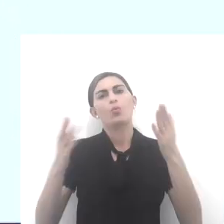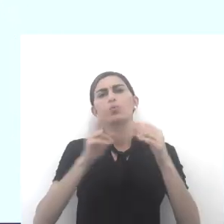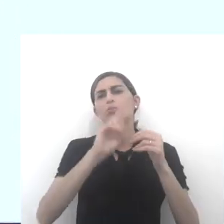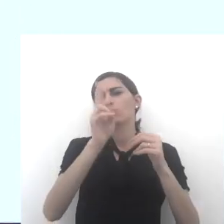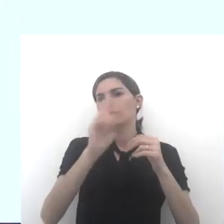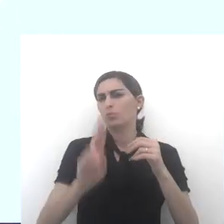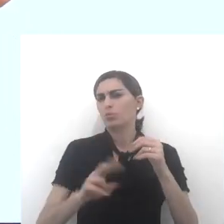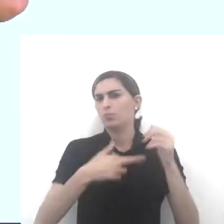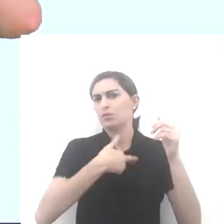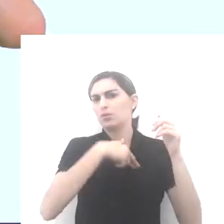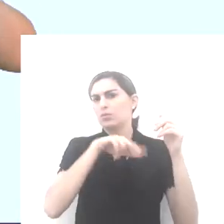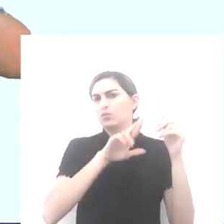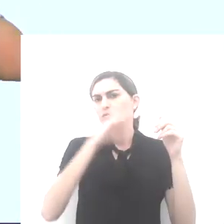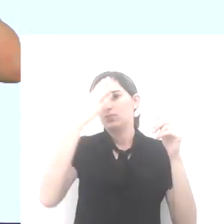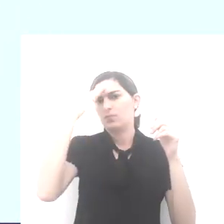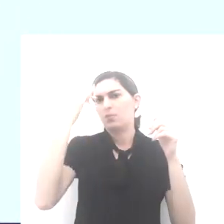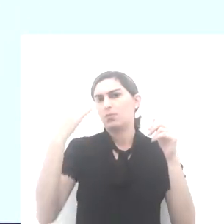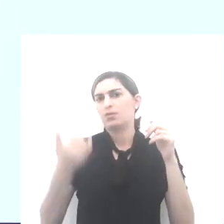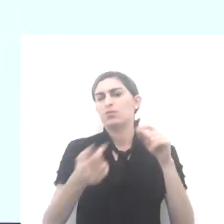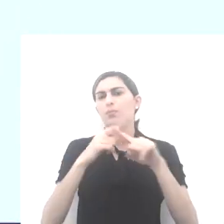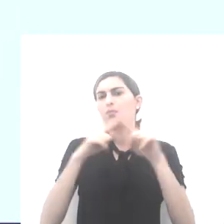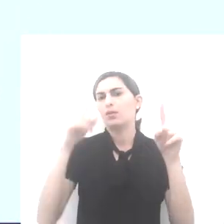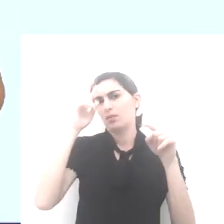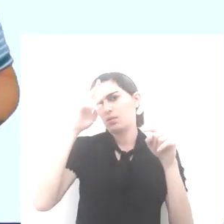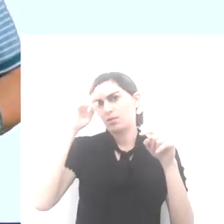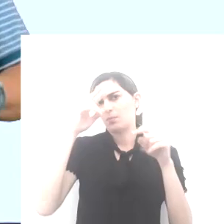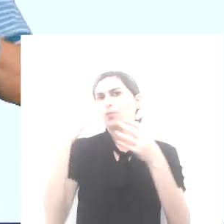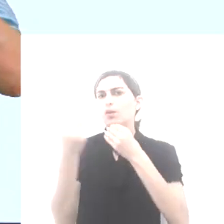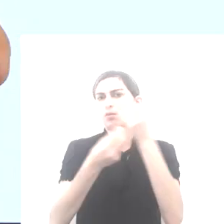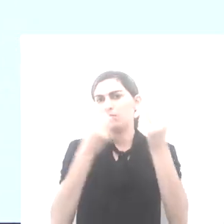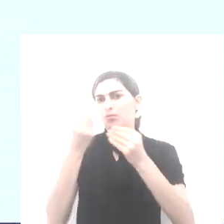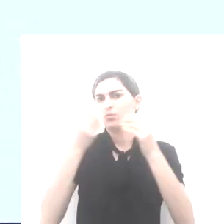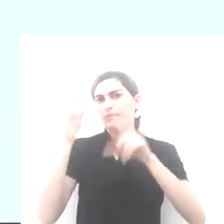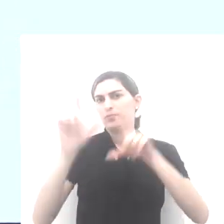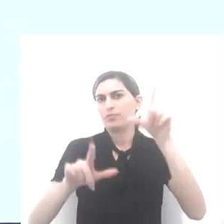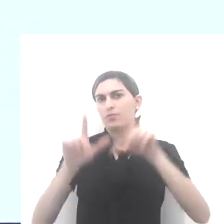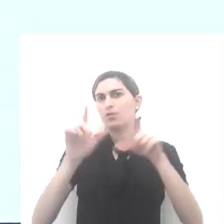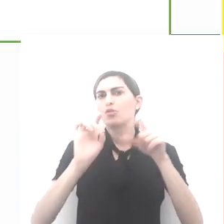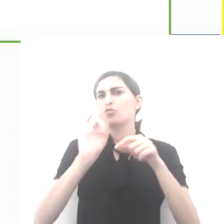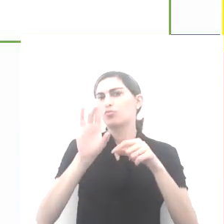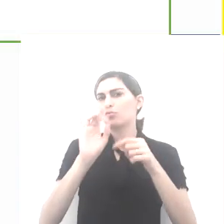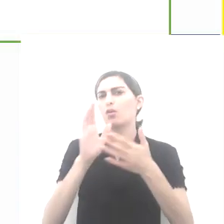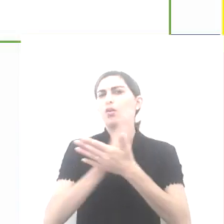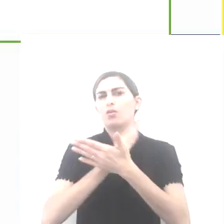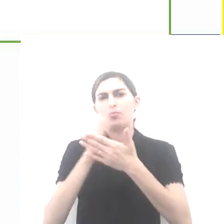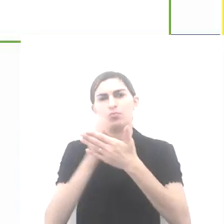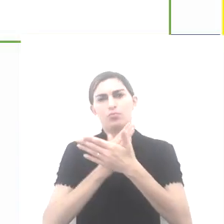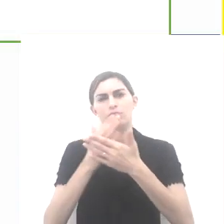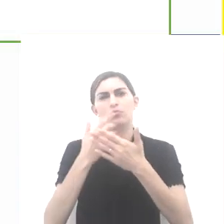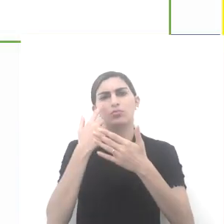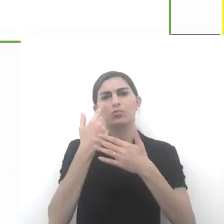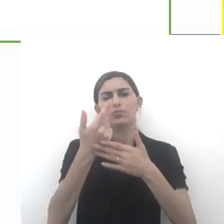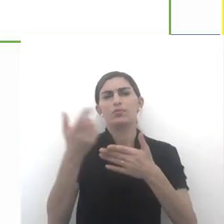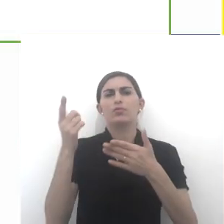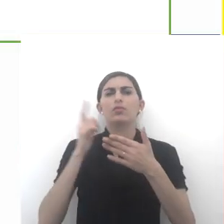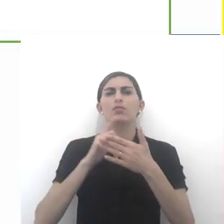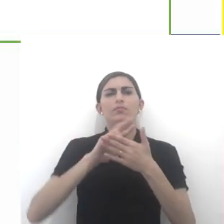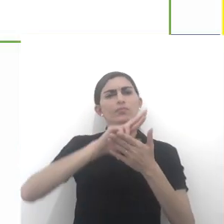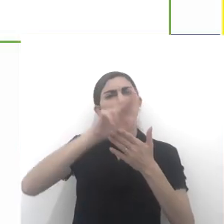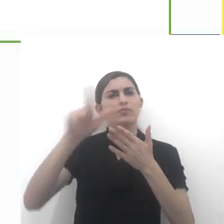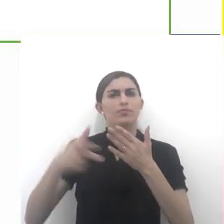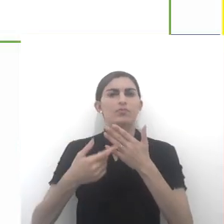aqui outros nomes de religiosos famosos, mas lembrar como há aqui na tela, são apenas alguns, entre